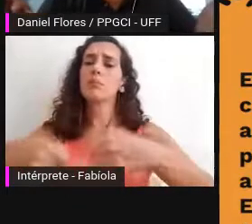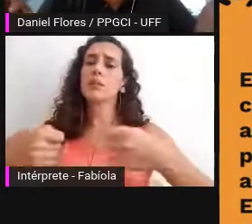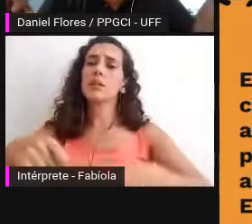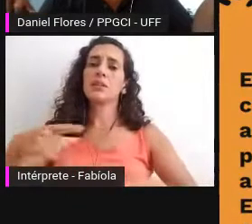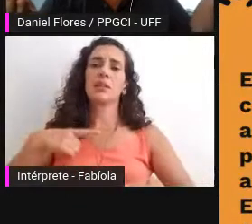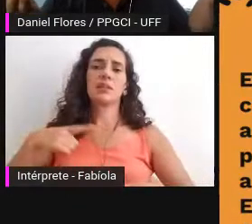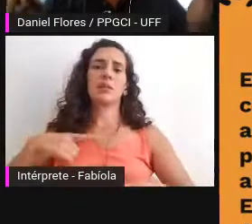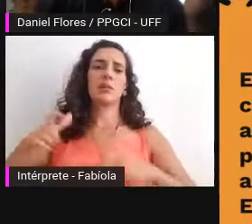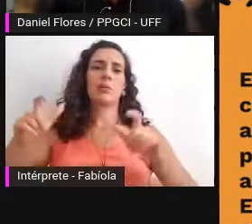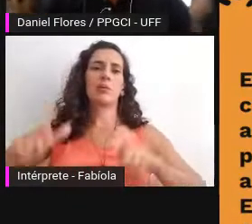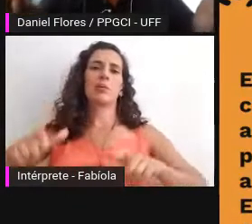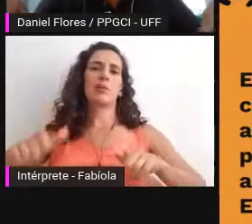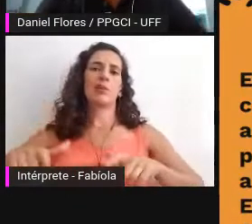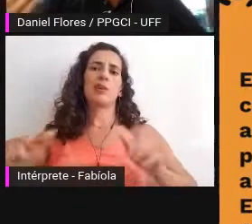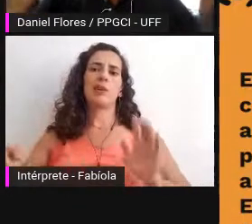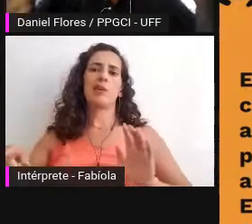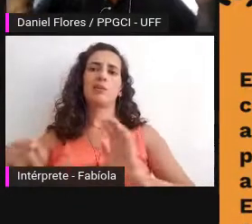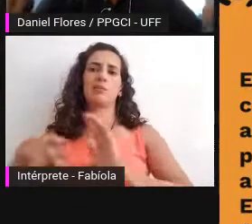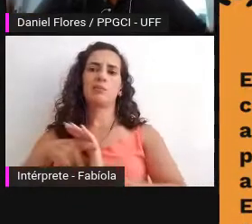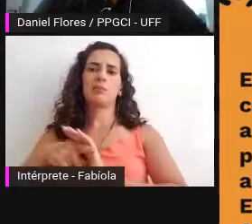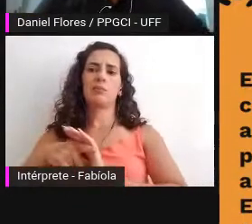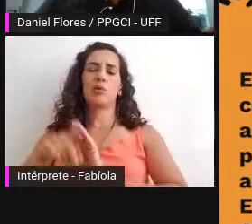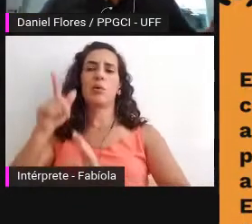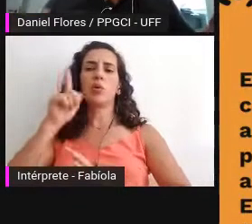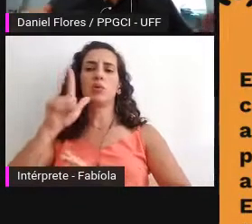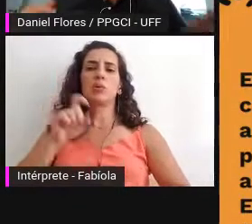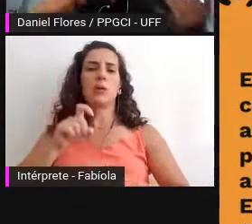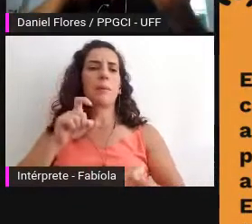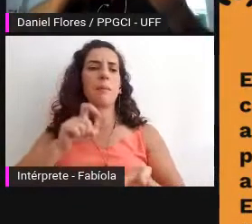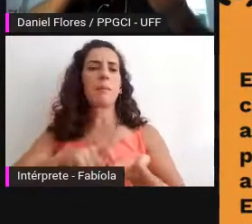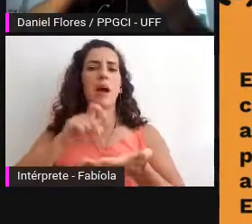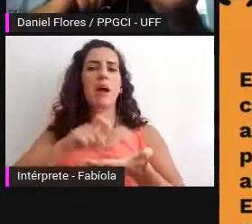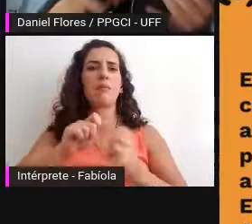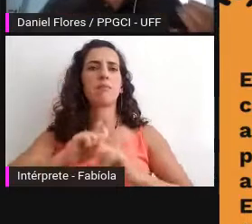espaço para ser ativada e estimulada